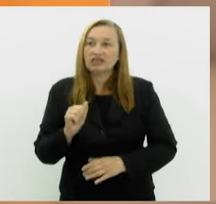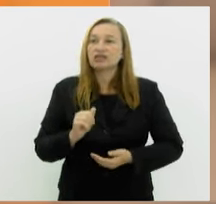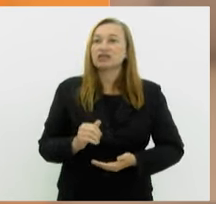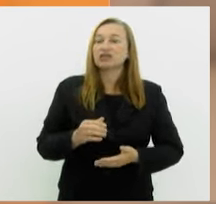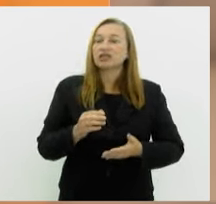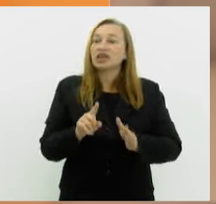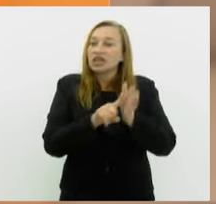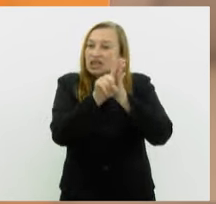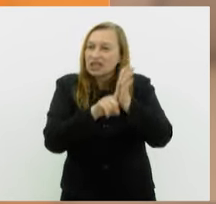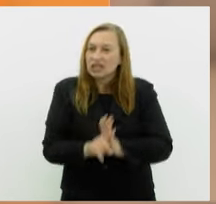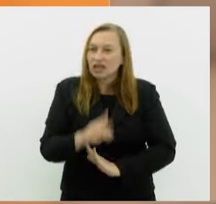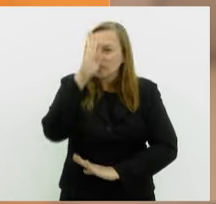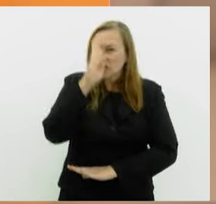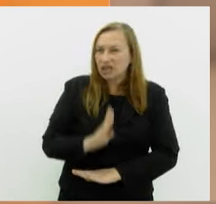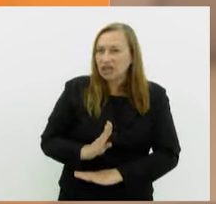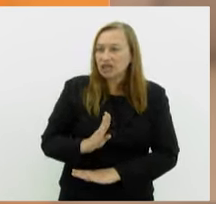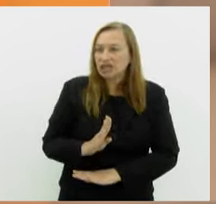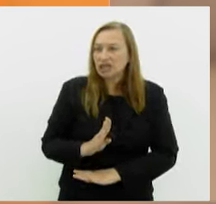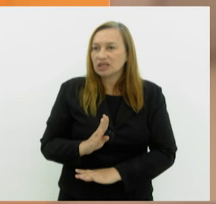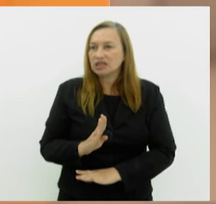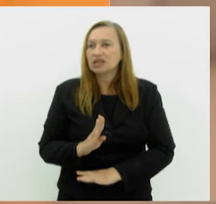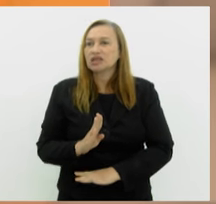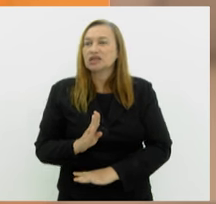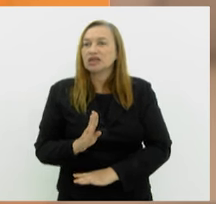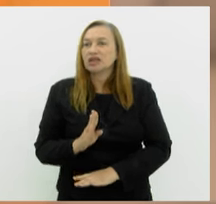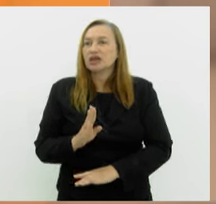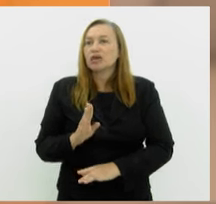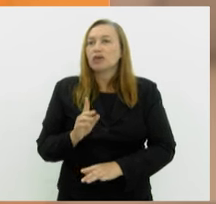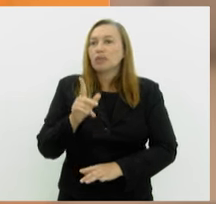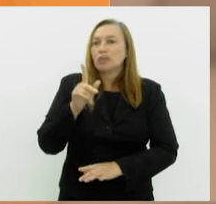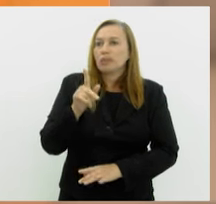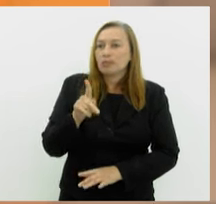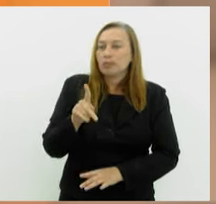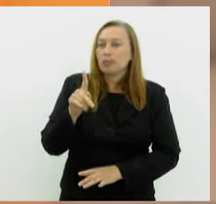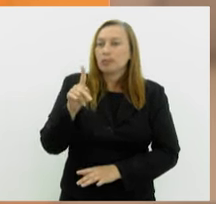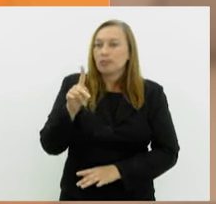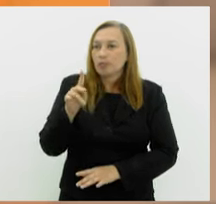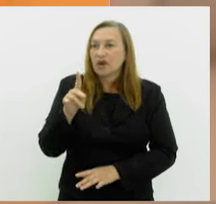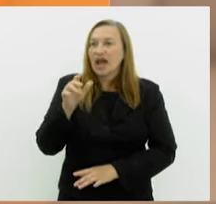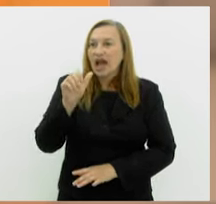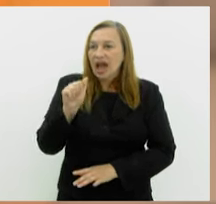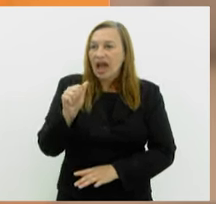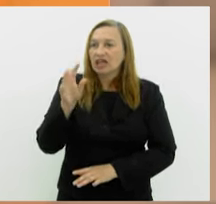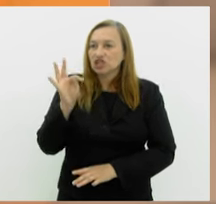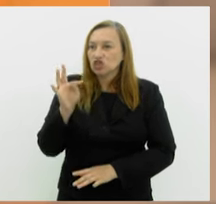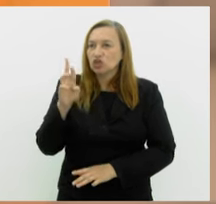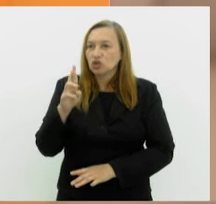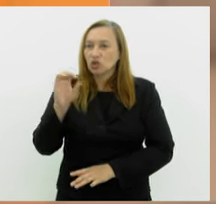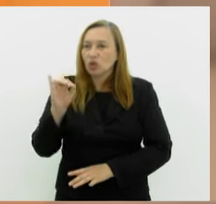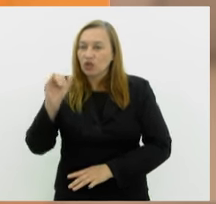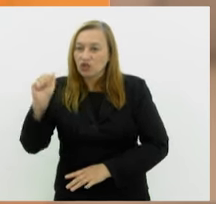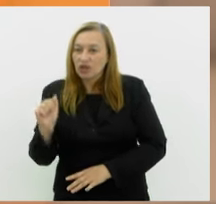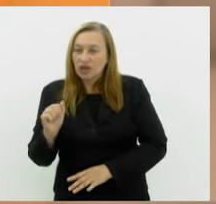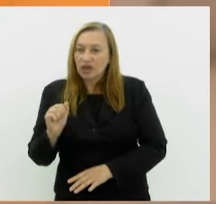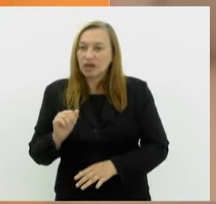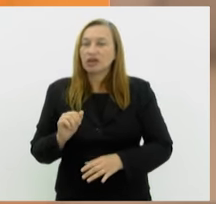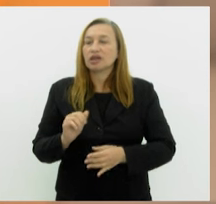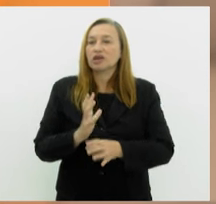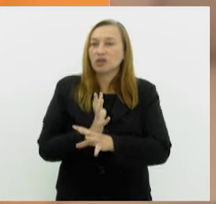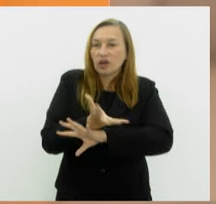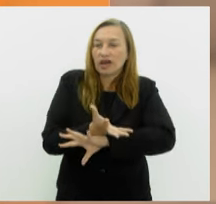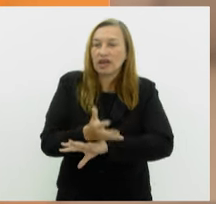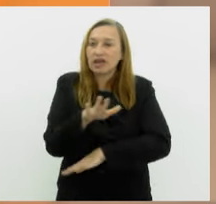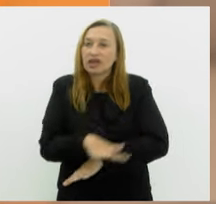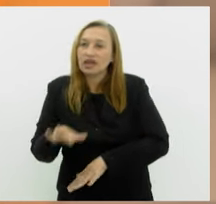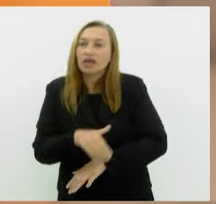exame gratuito para o diagnóstico precoce da atrofia muscular espinhal em crianças. Ainda